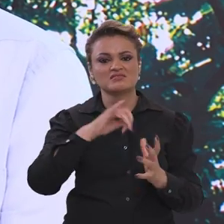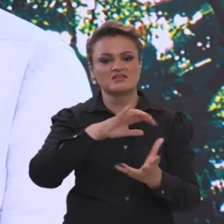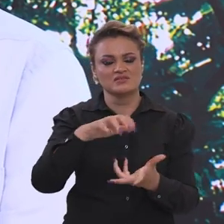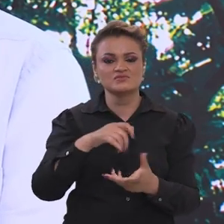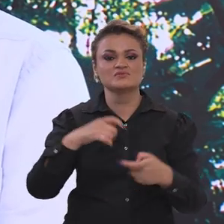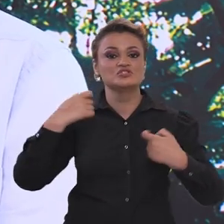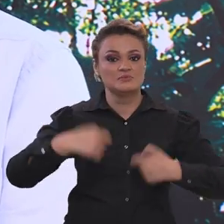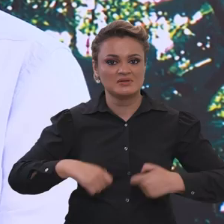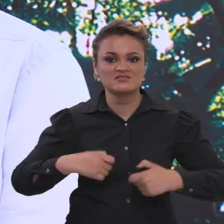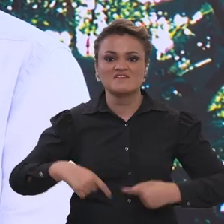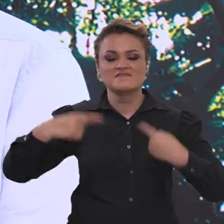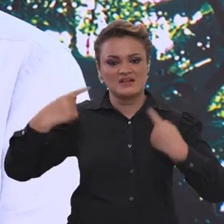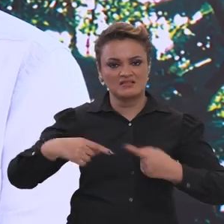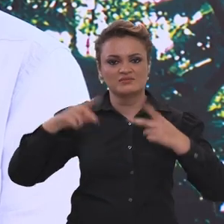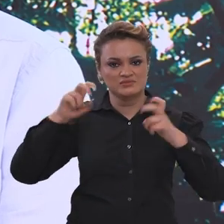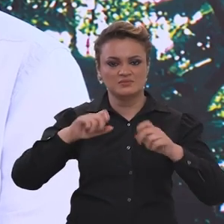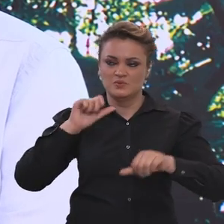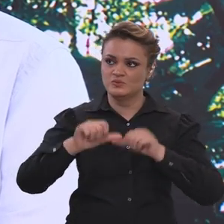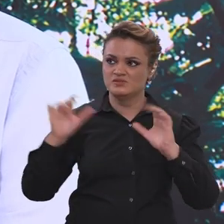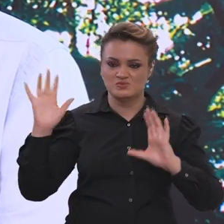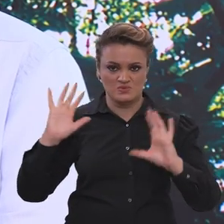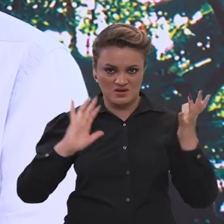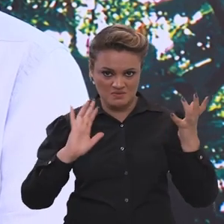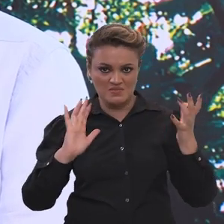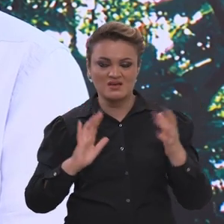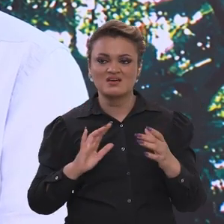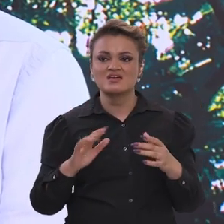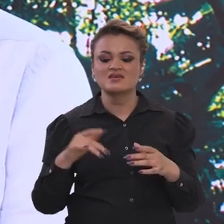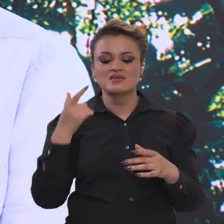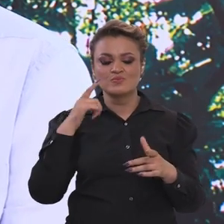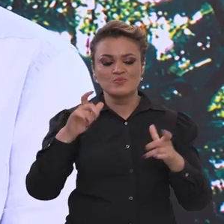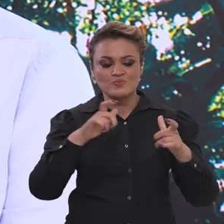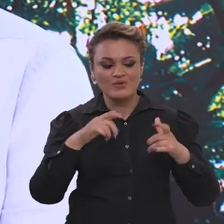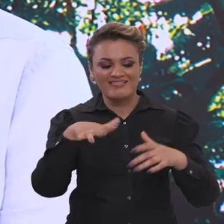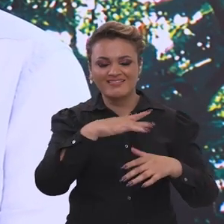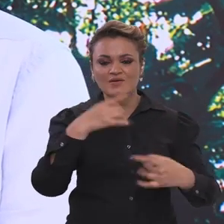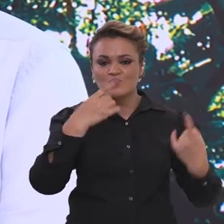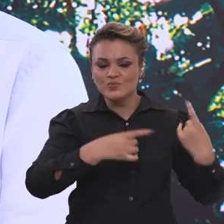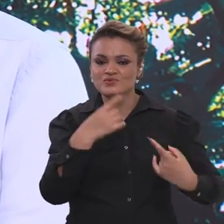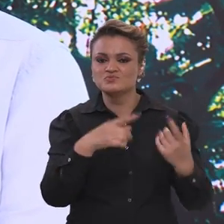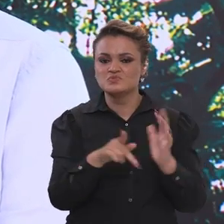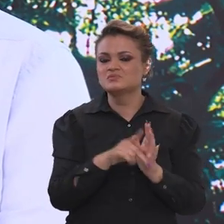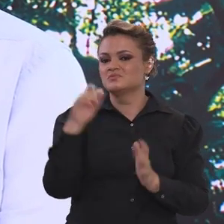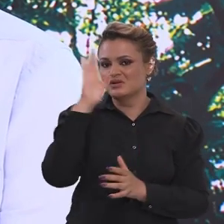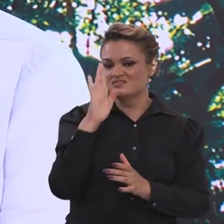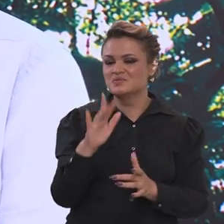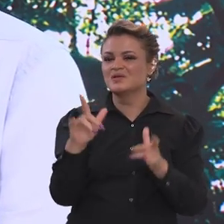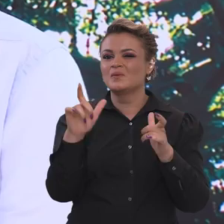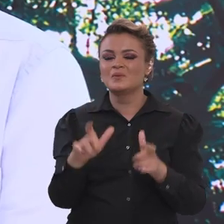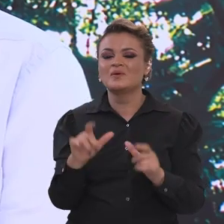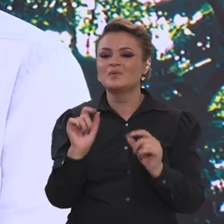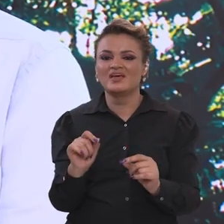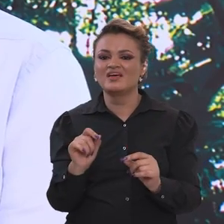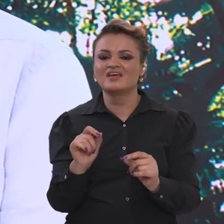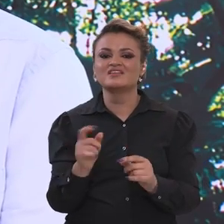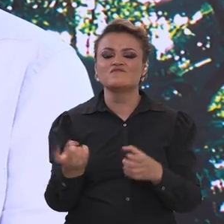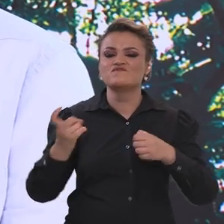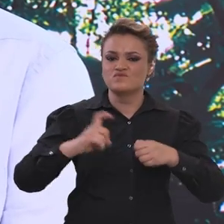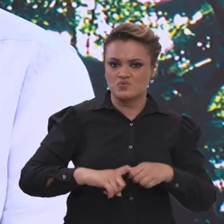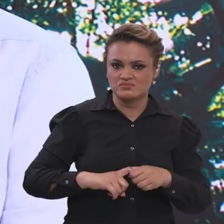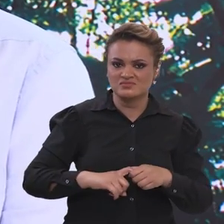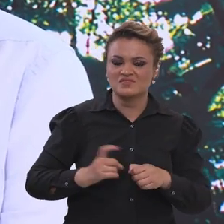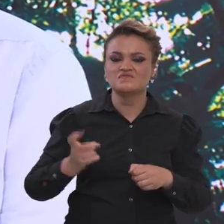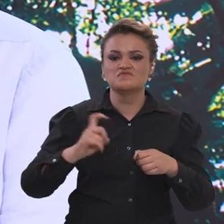internacional sobre a necessidade de enfrentar o tema da mudança do clima, sobre o ambiente político no Brasil, é um ambiente